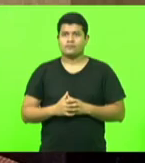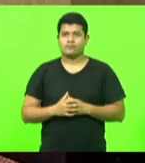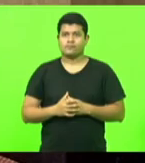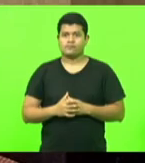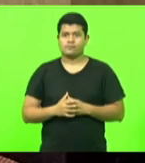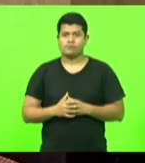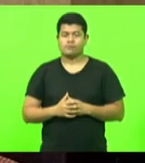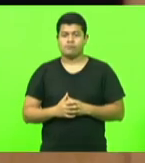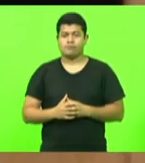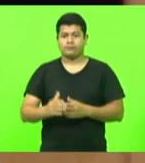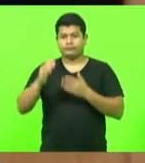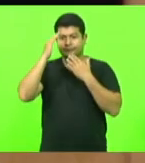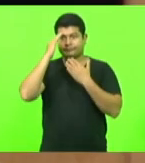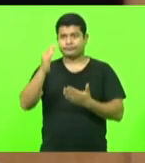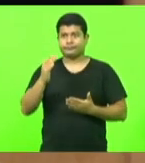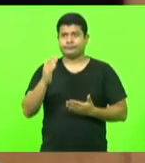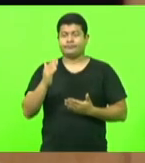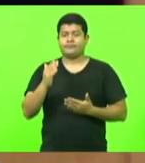Obrigado,